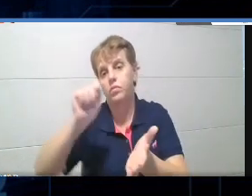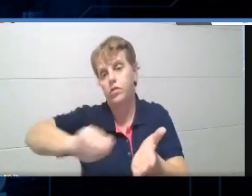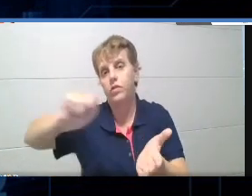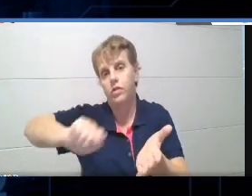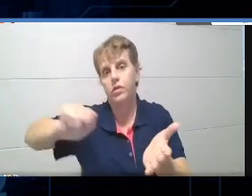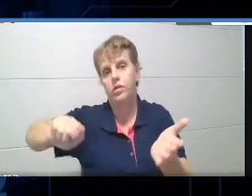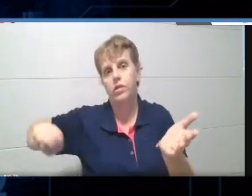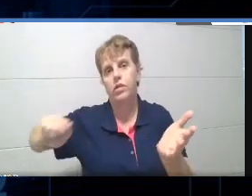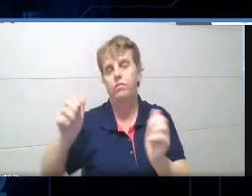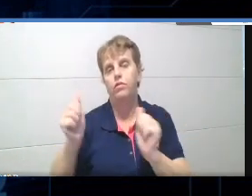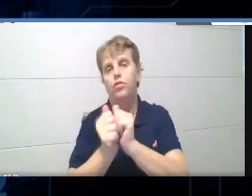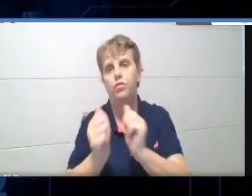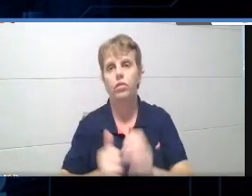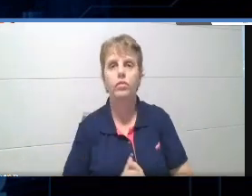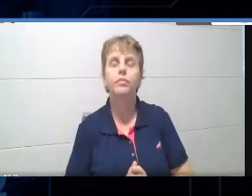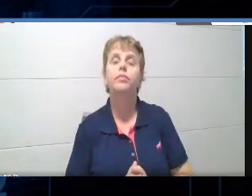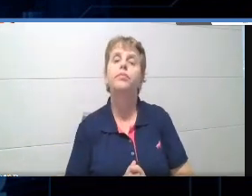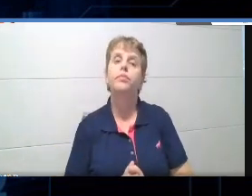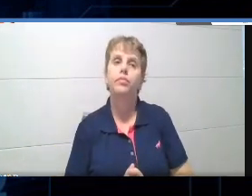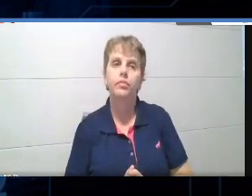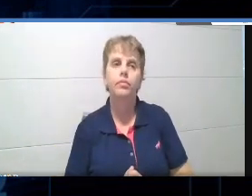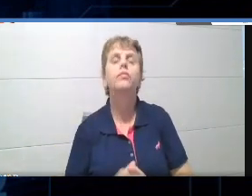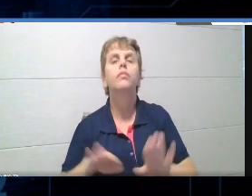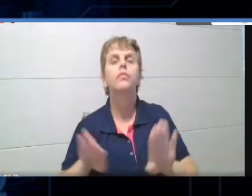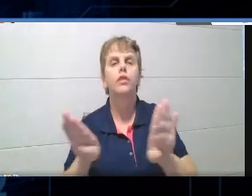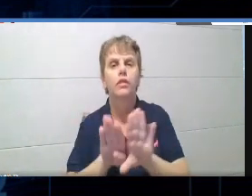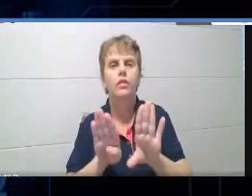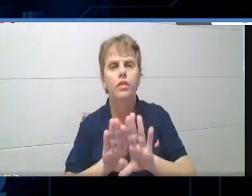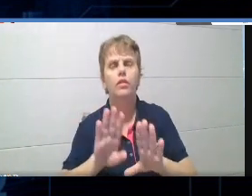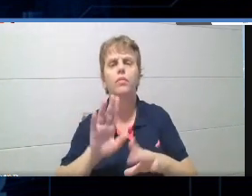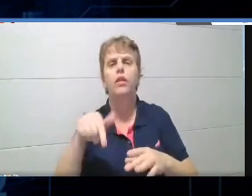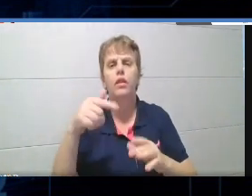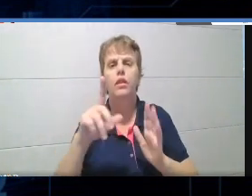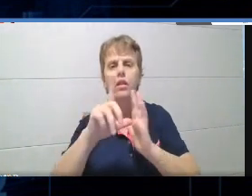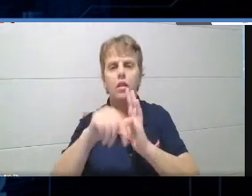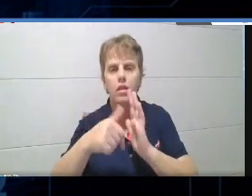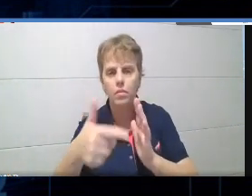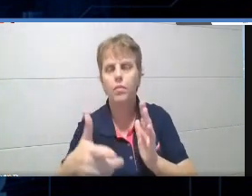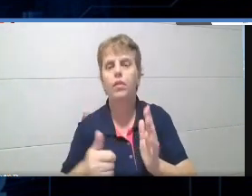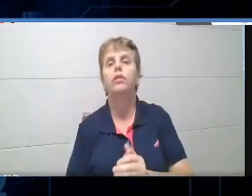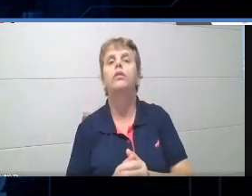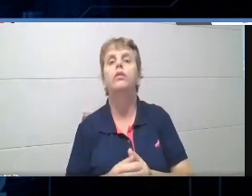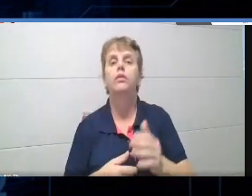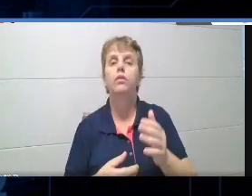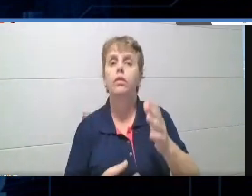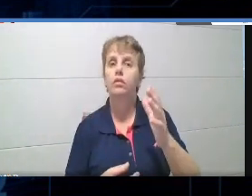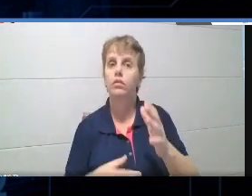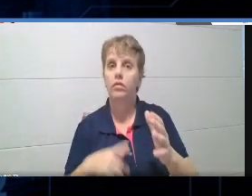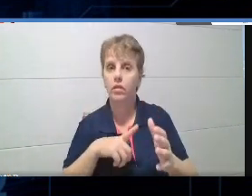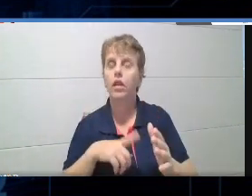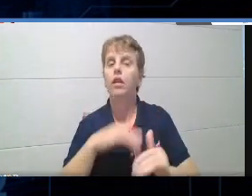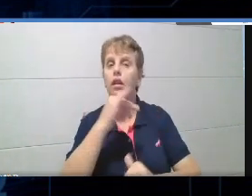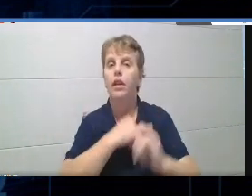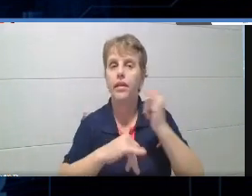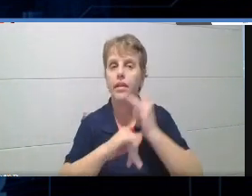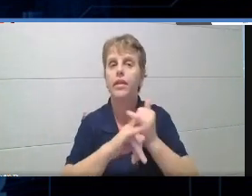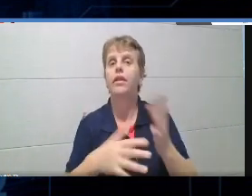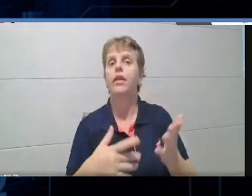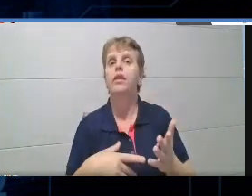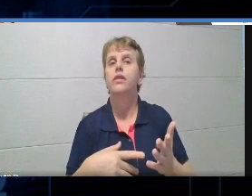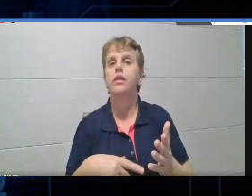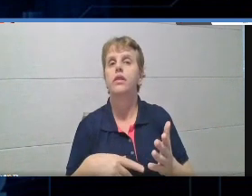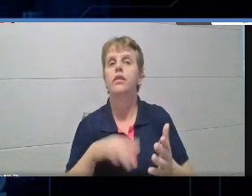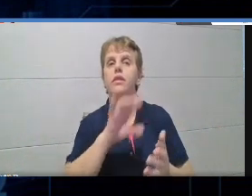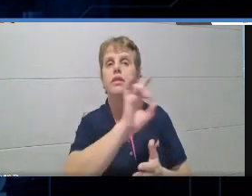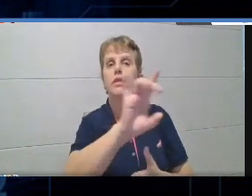funcionava. E depois, né, com o advindo da internet, cada um fazia a sua parte e pronto. E agora